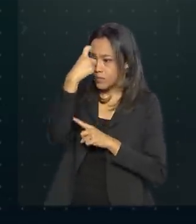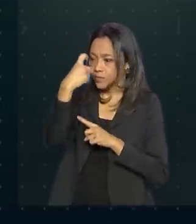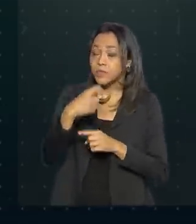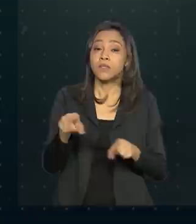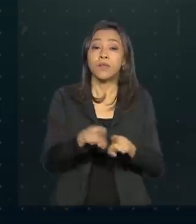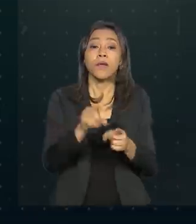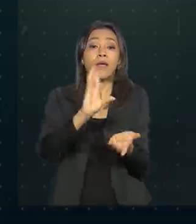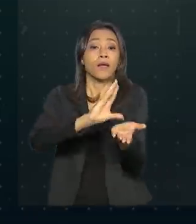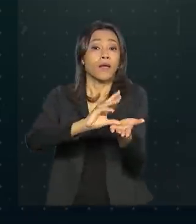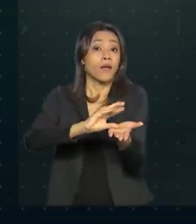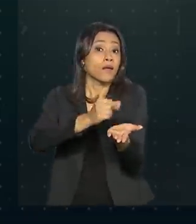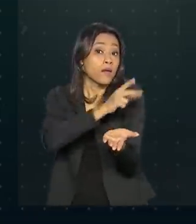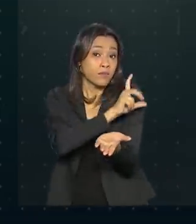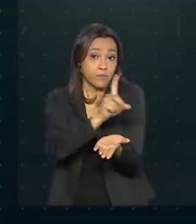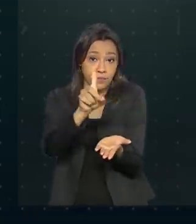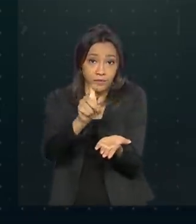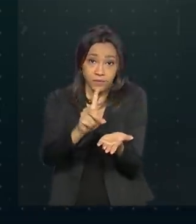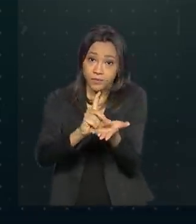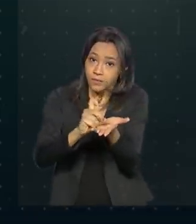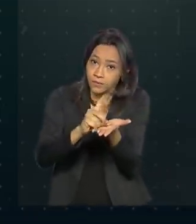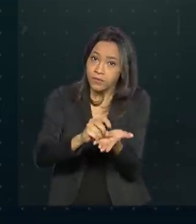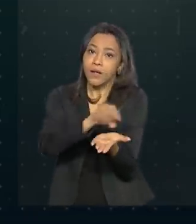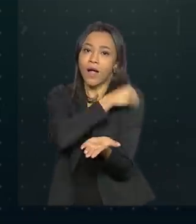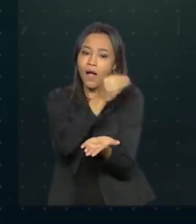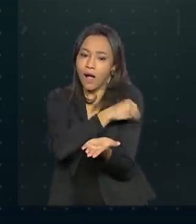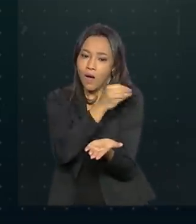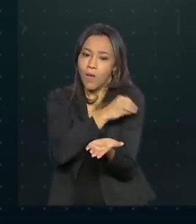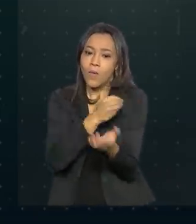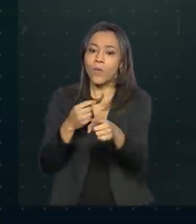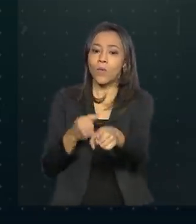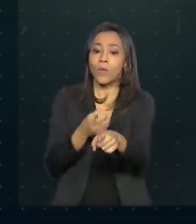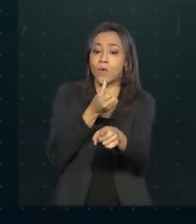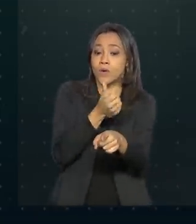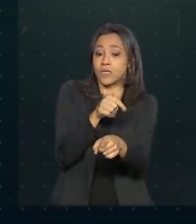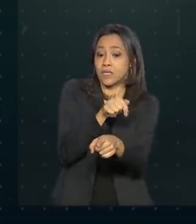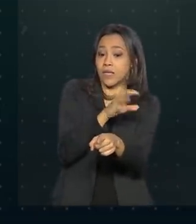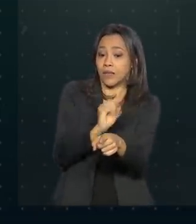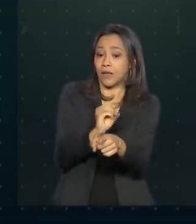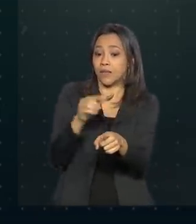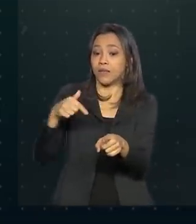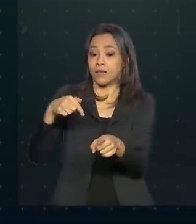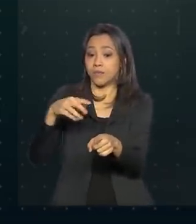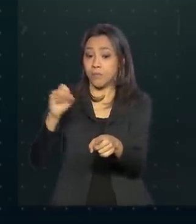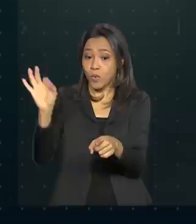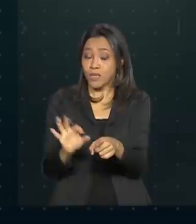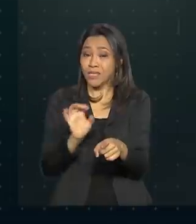70% e álcool gel 70% disponíveis em cada unidade.